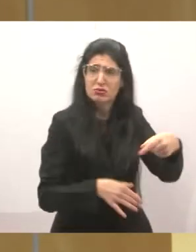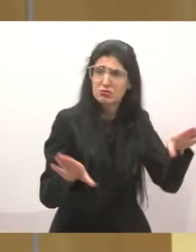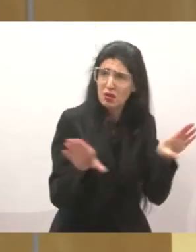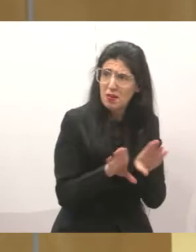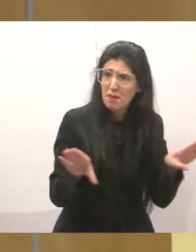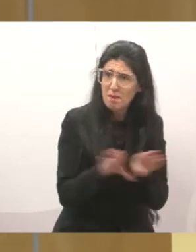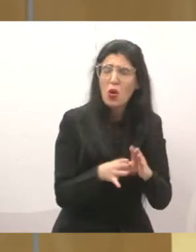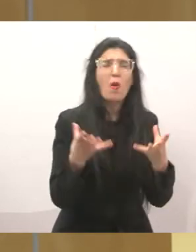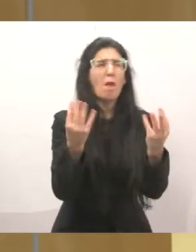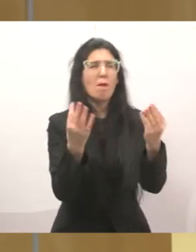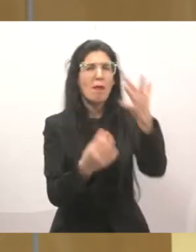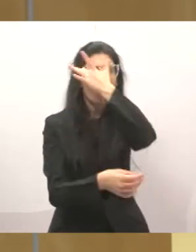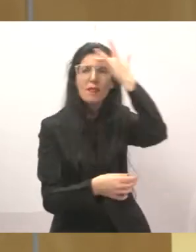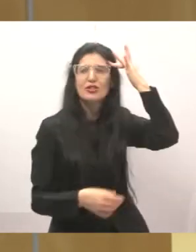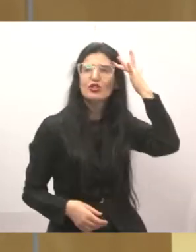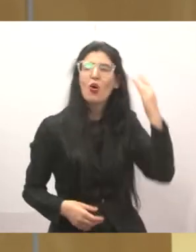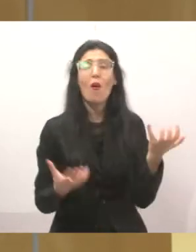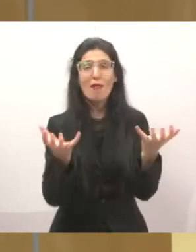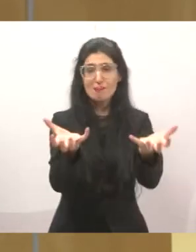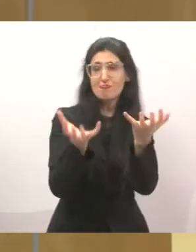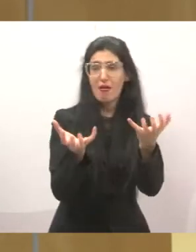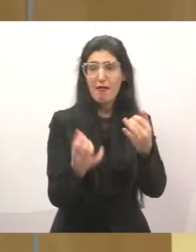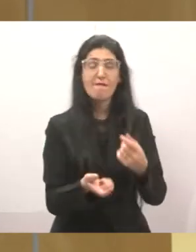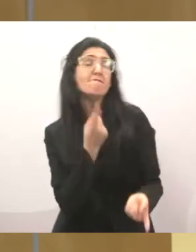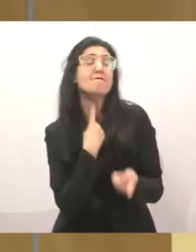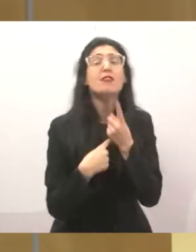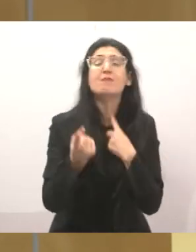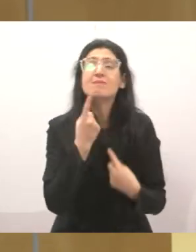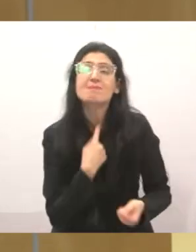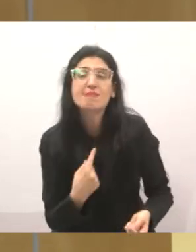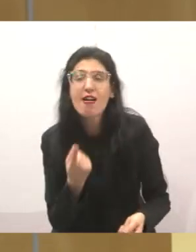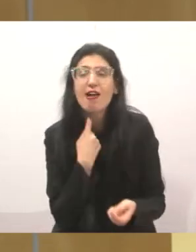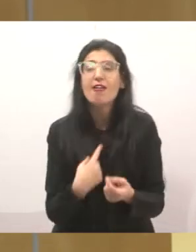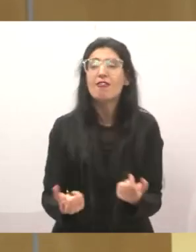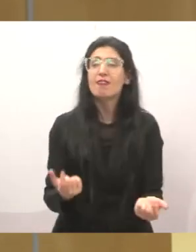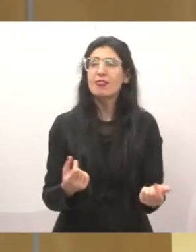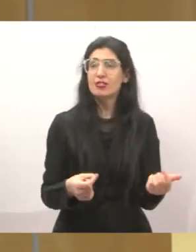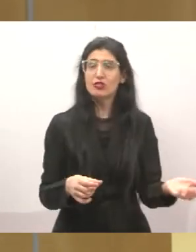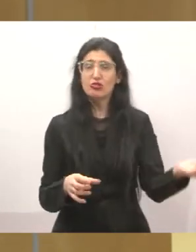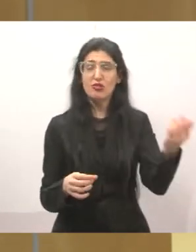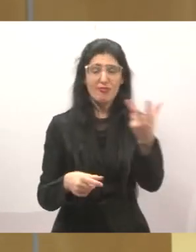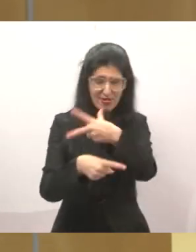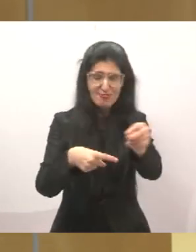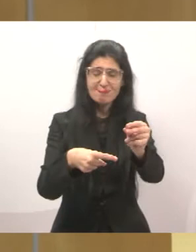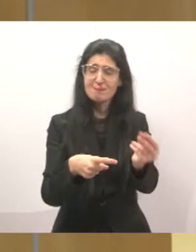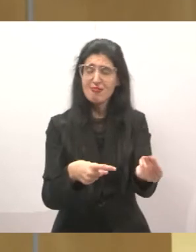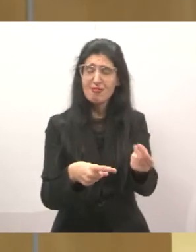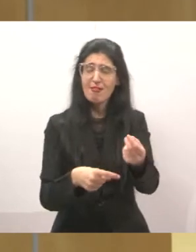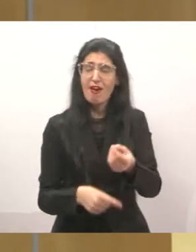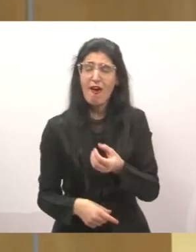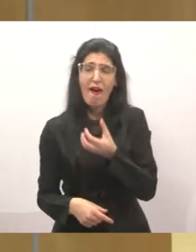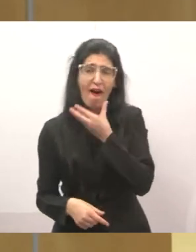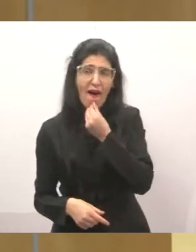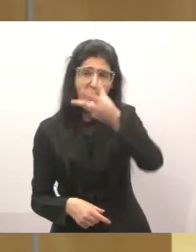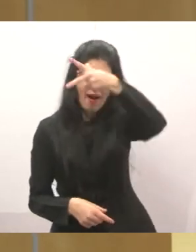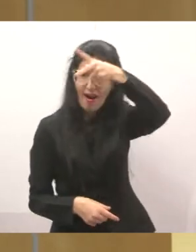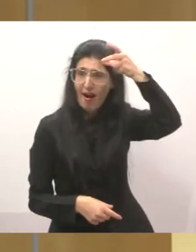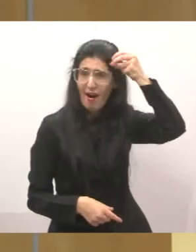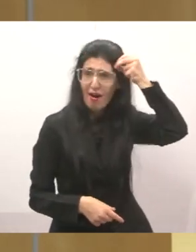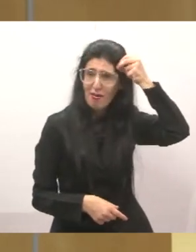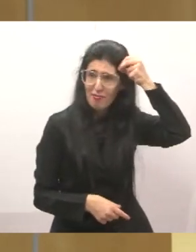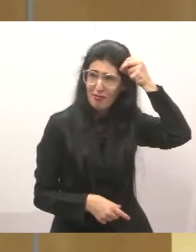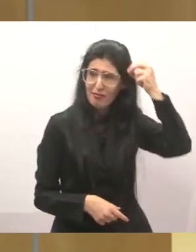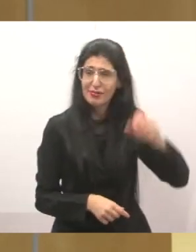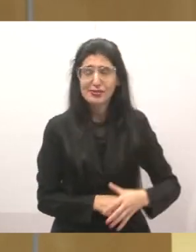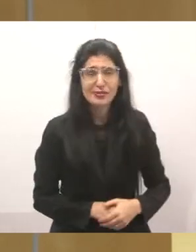vários candidatos a prefeito aqui, é candidato pré-prefeito aqui em Jacareí, Rodrigo, você entendeu? Eu, enquanto vereador, que